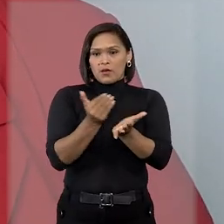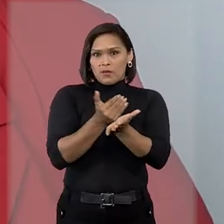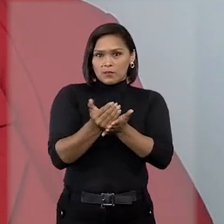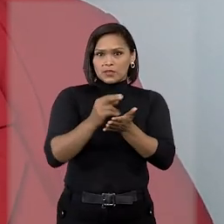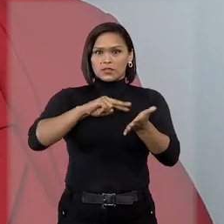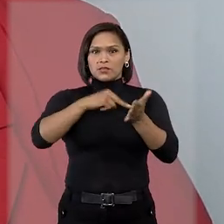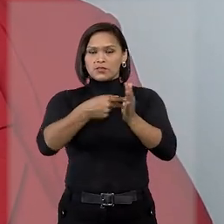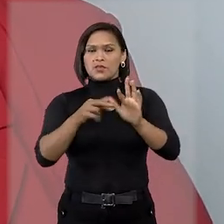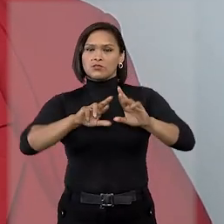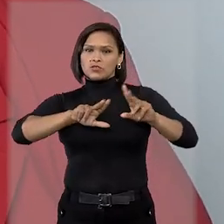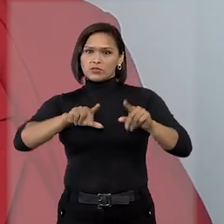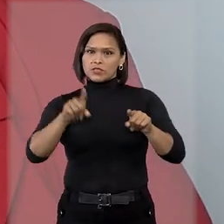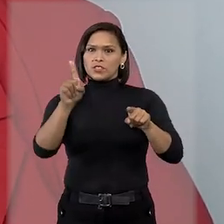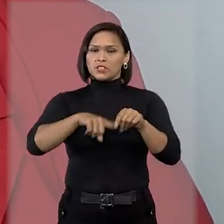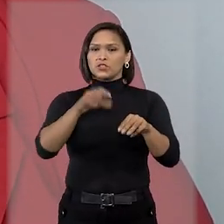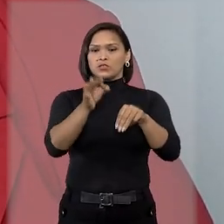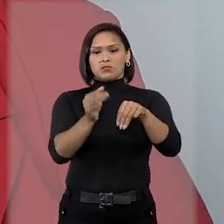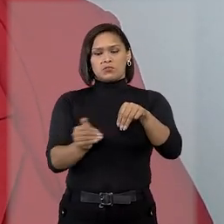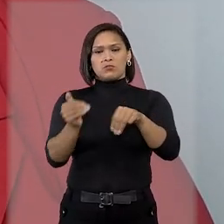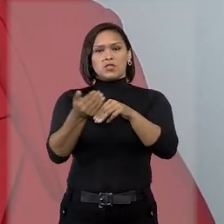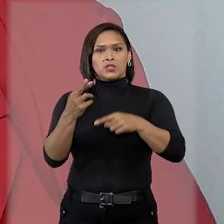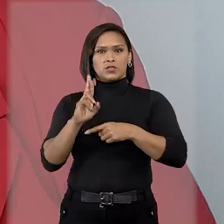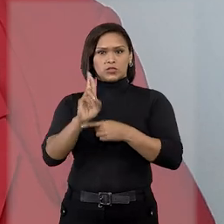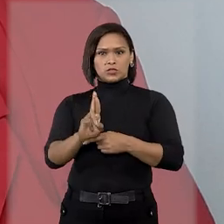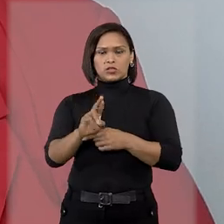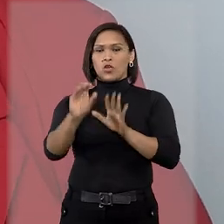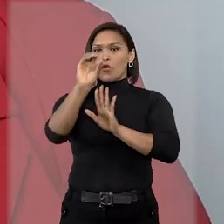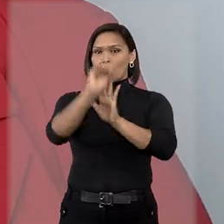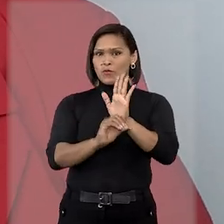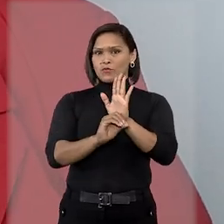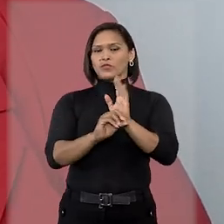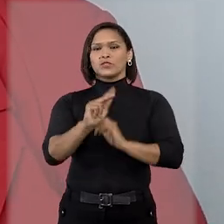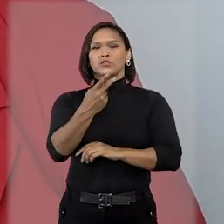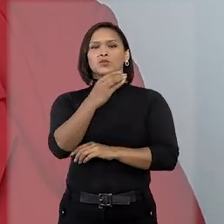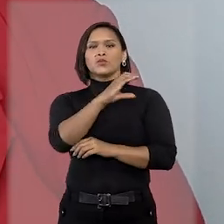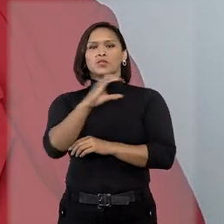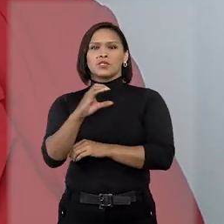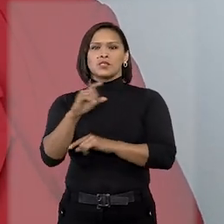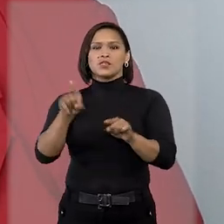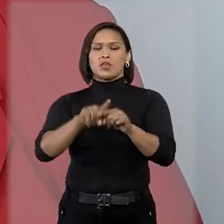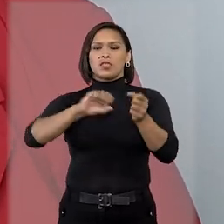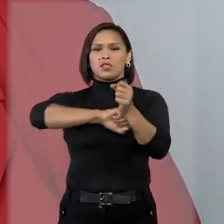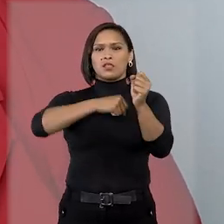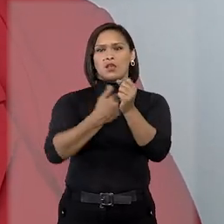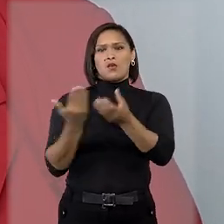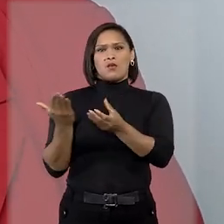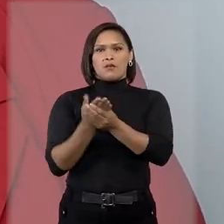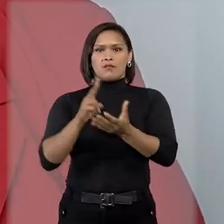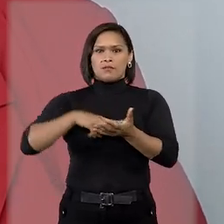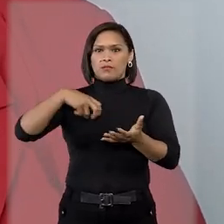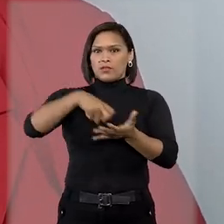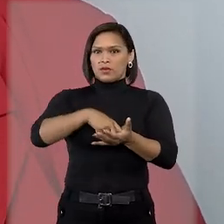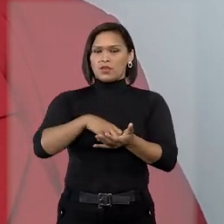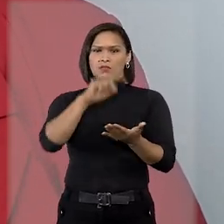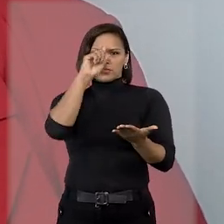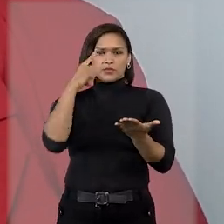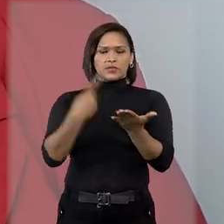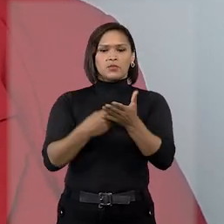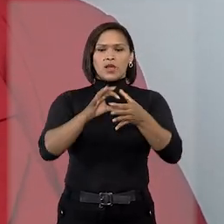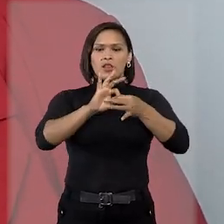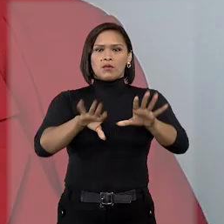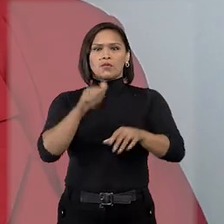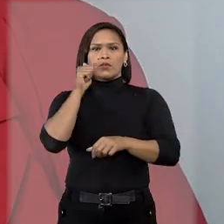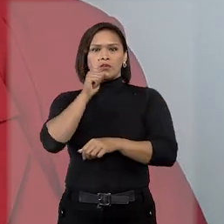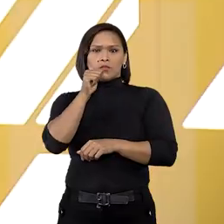princípio da insignificância, o ministro concedeu de ofício o habeas corpus, trancou a ação penal e determinou a